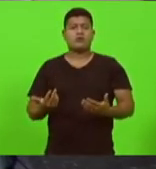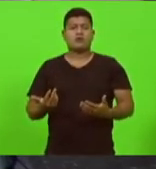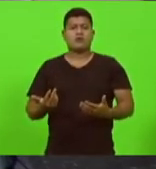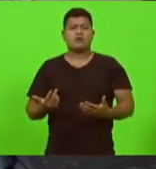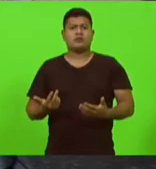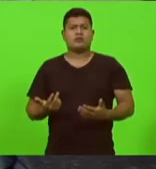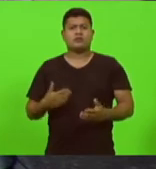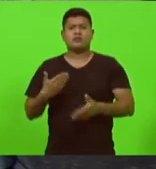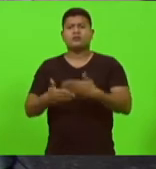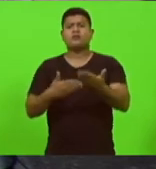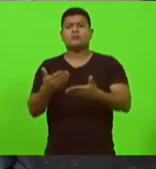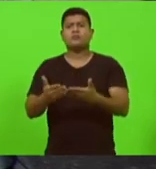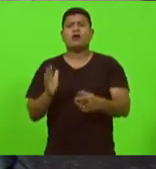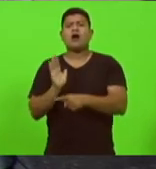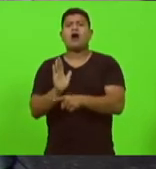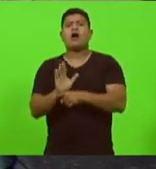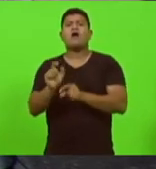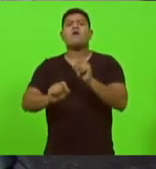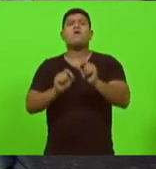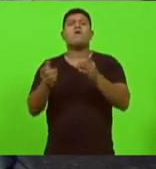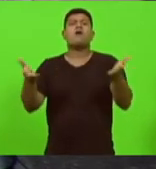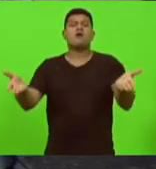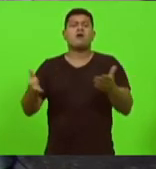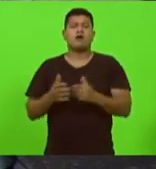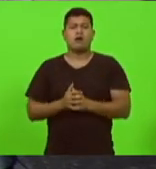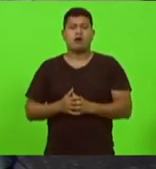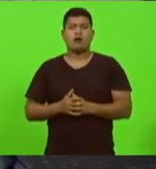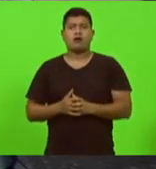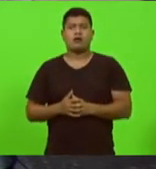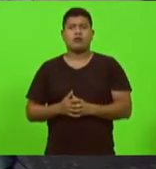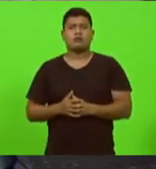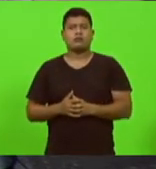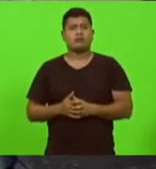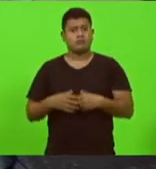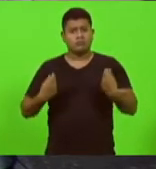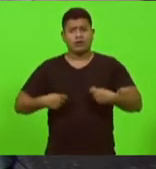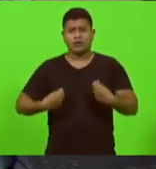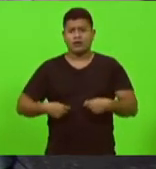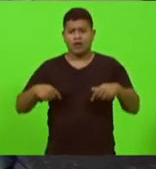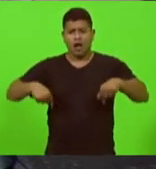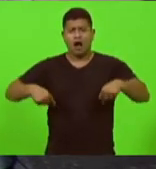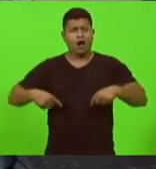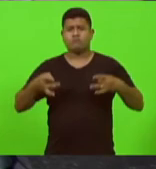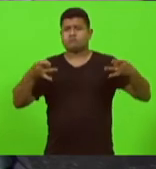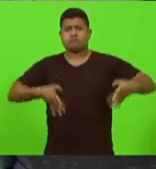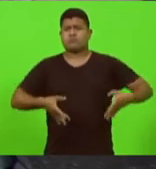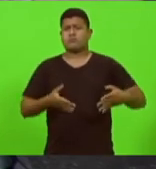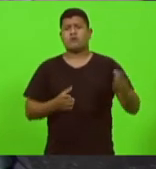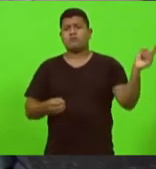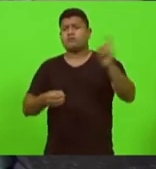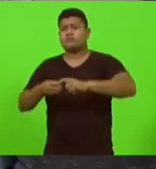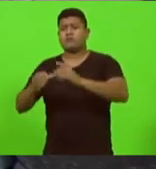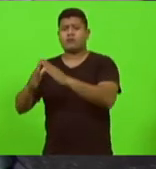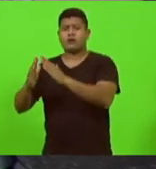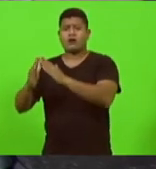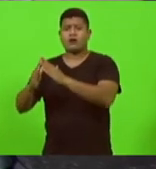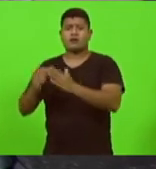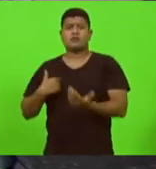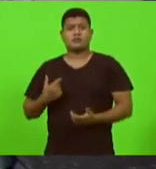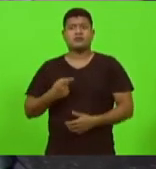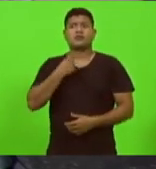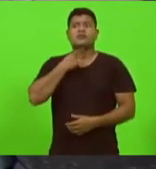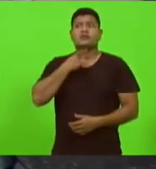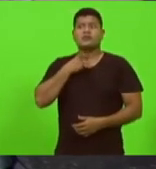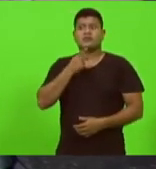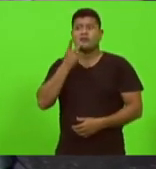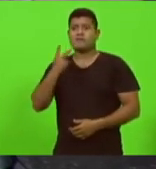comunidade para o Estado de Santa Catarina então vai para casa estava vontade de falar foi cada desculpa